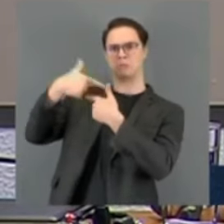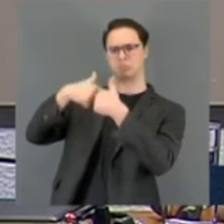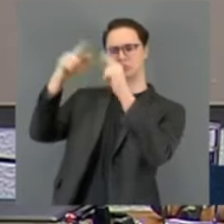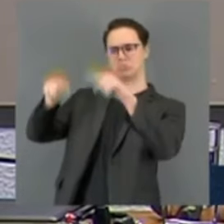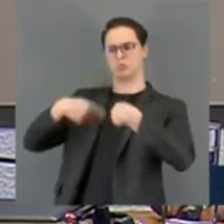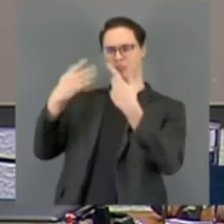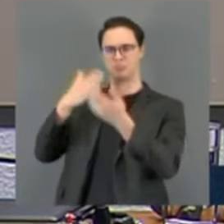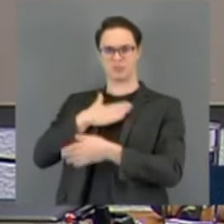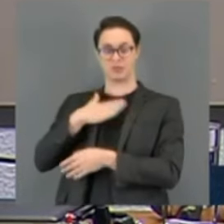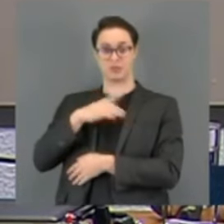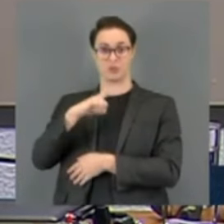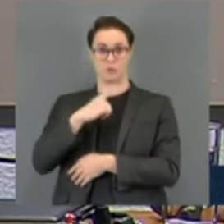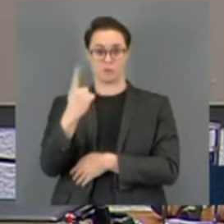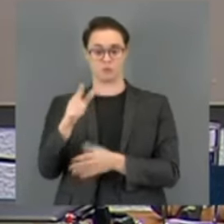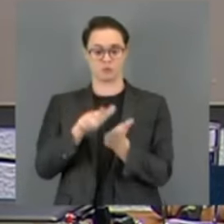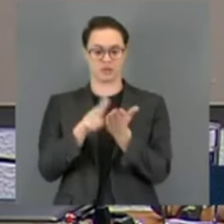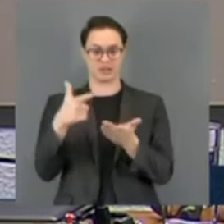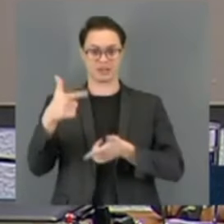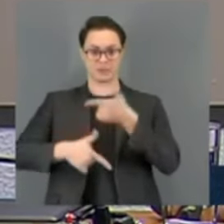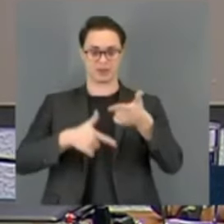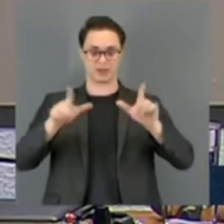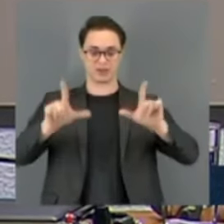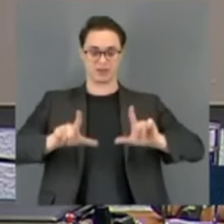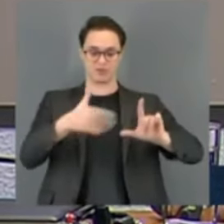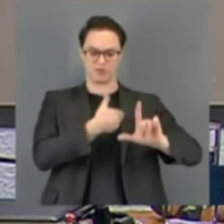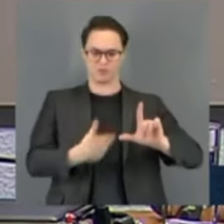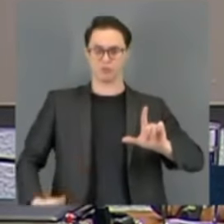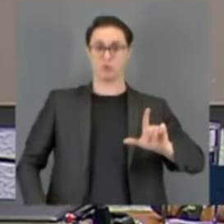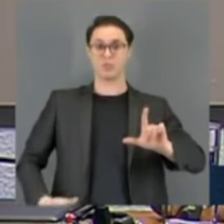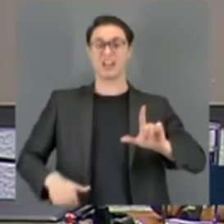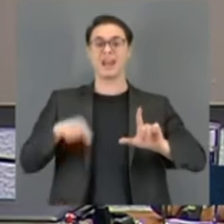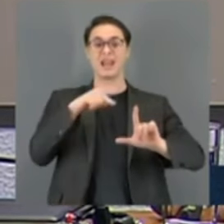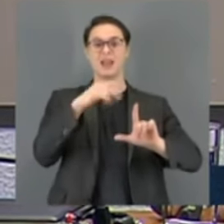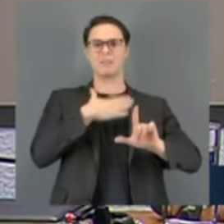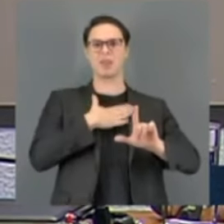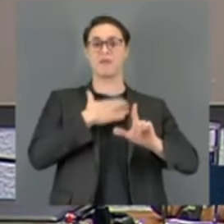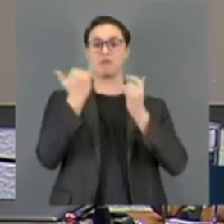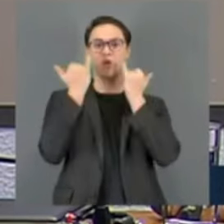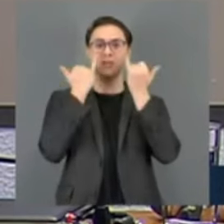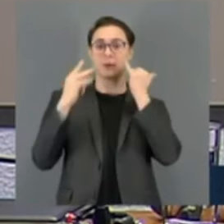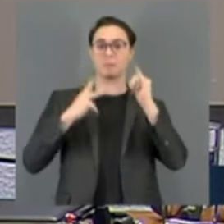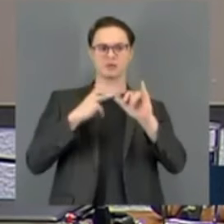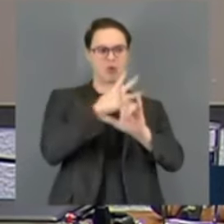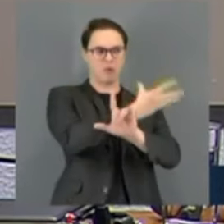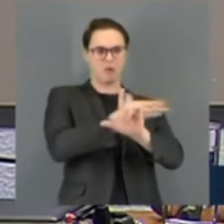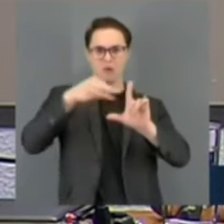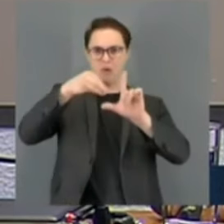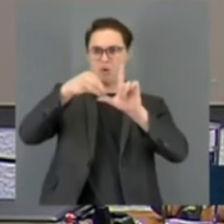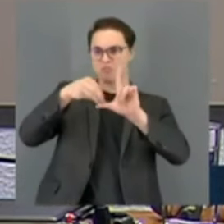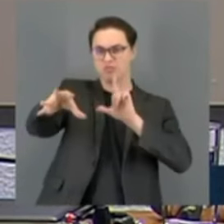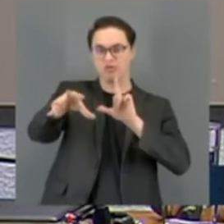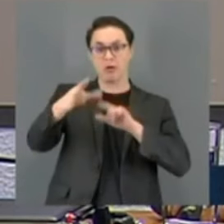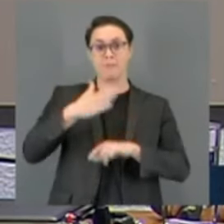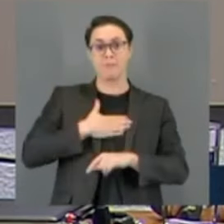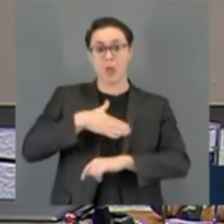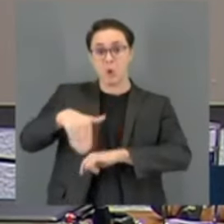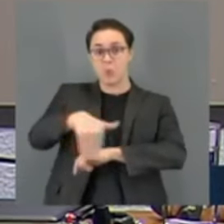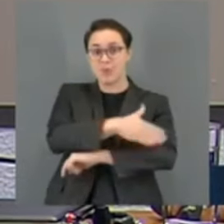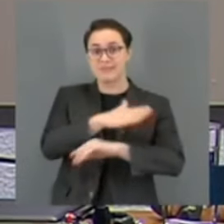numa TV pública divulgou meus dados pessoais, meu endereço.